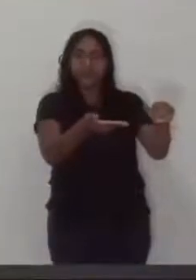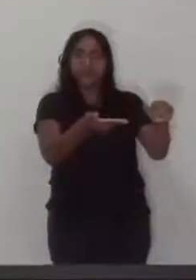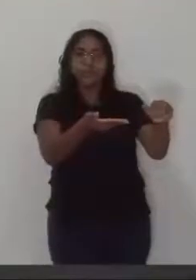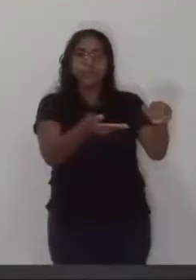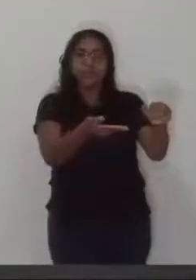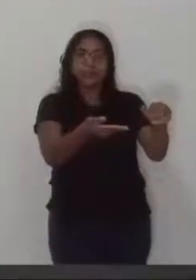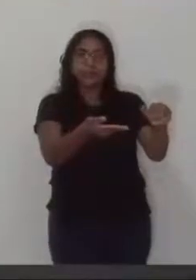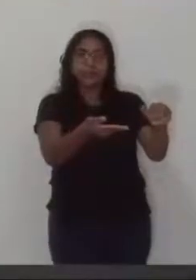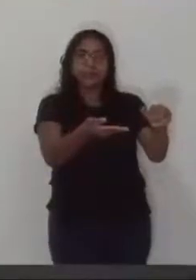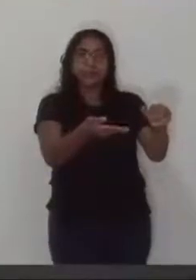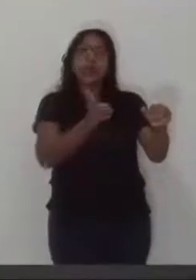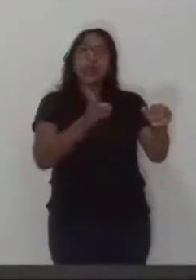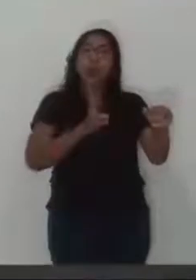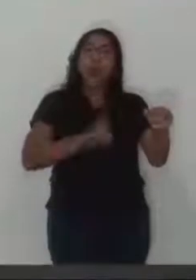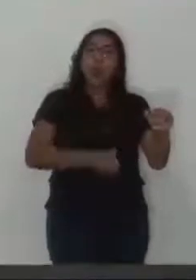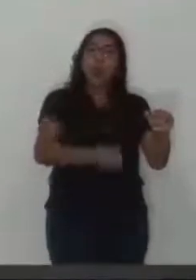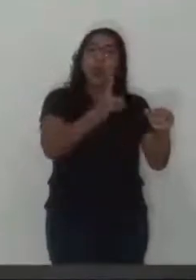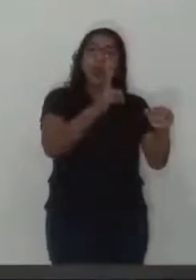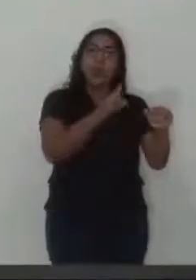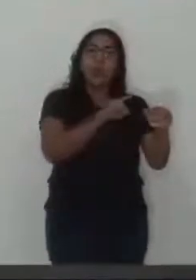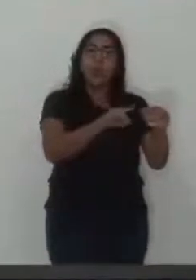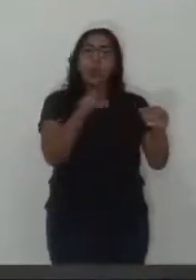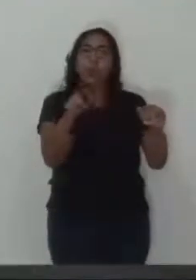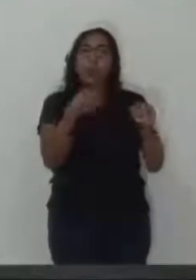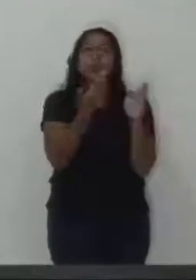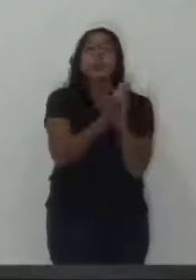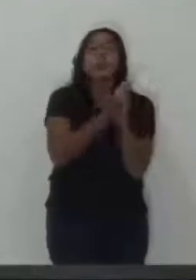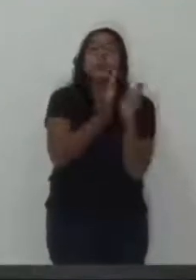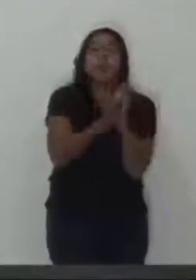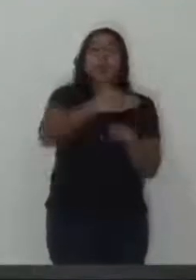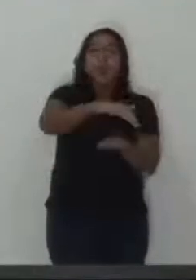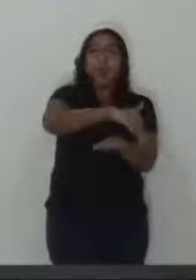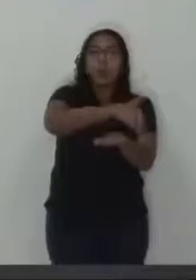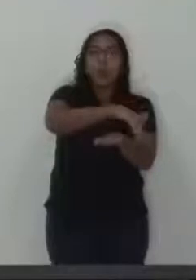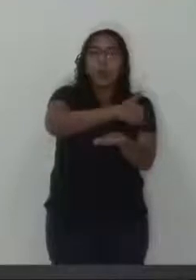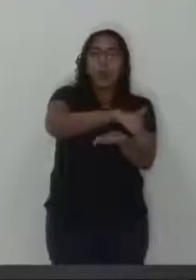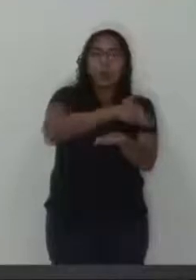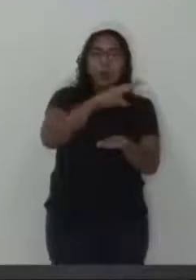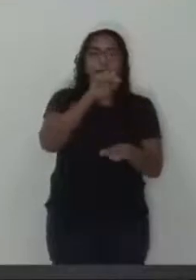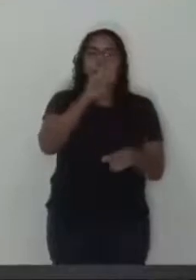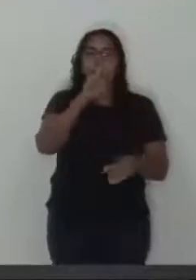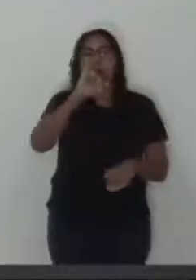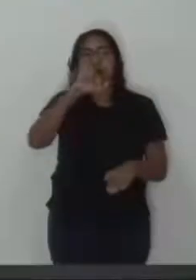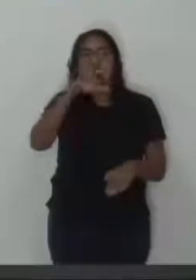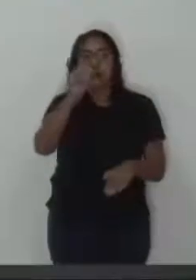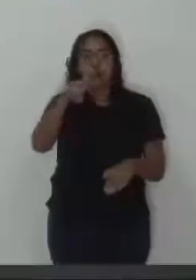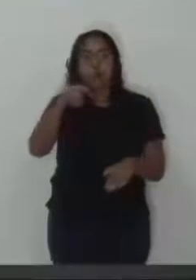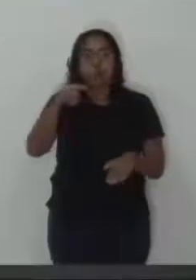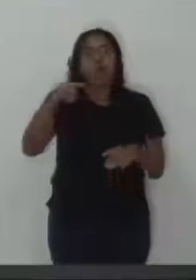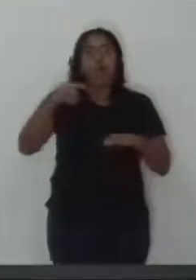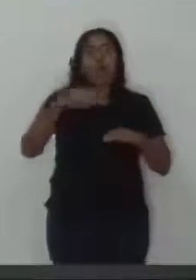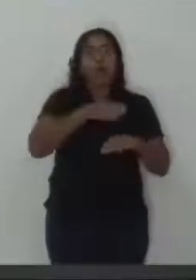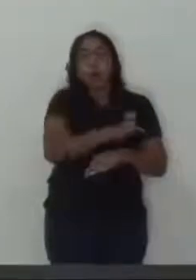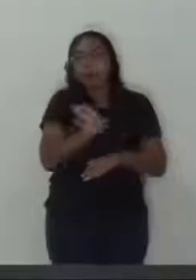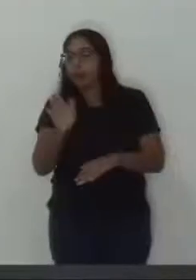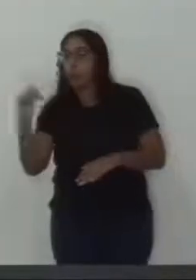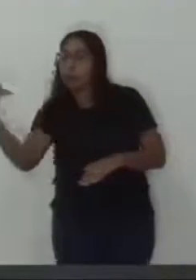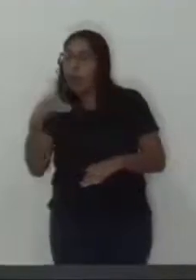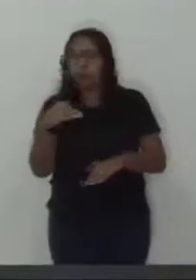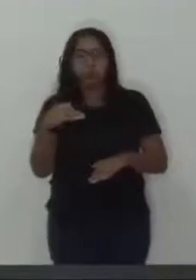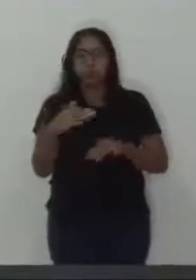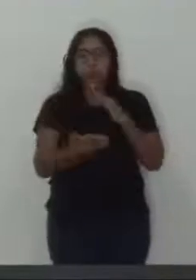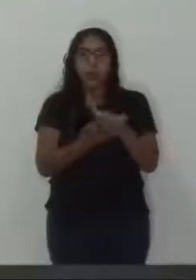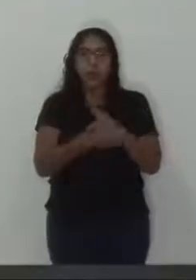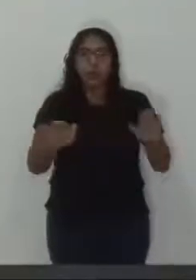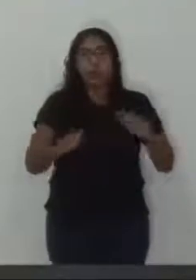aos estudos na inversão do sentido da via Rua Carijós, mudando seu sentido apenas para o subir